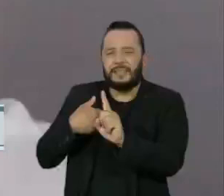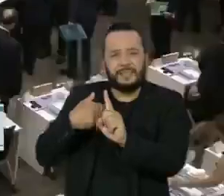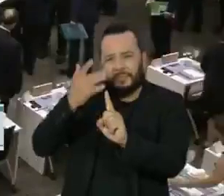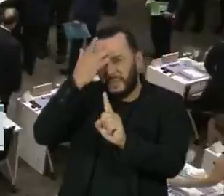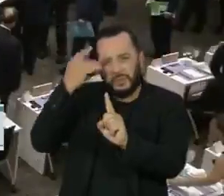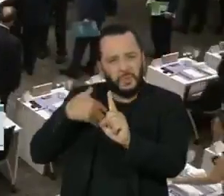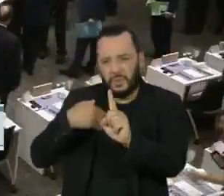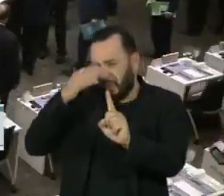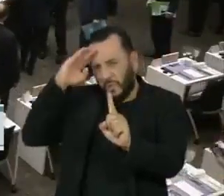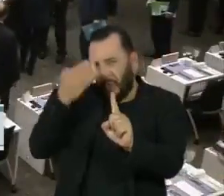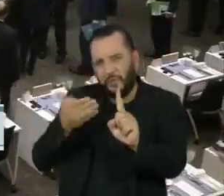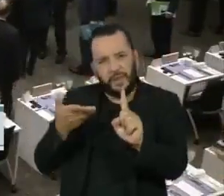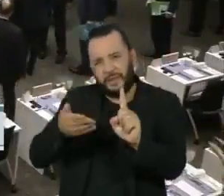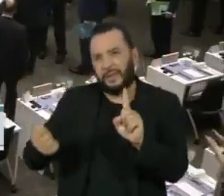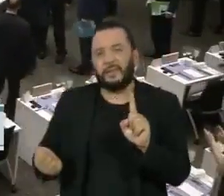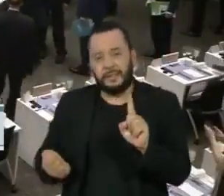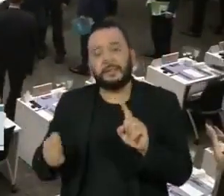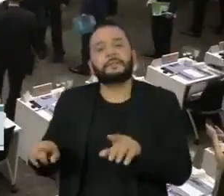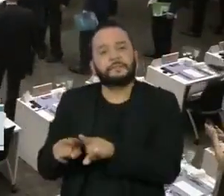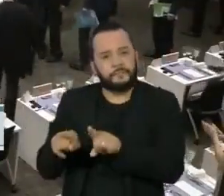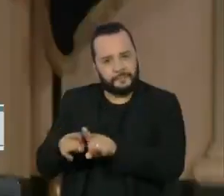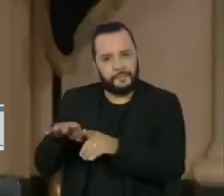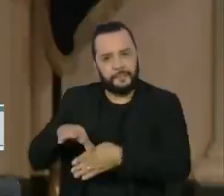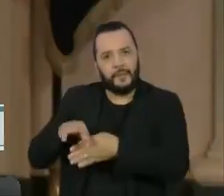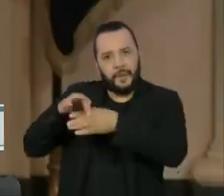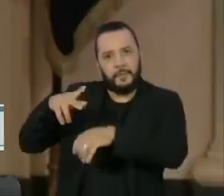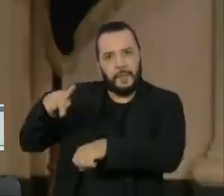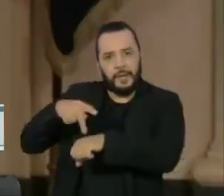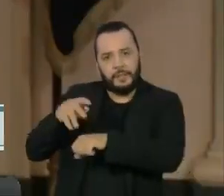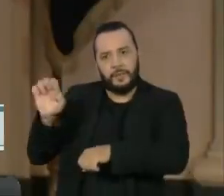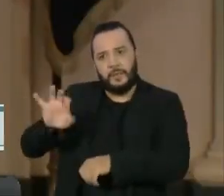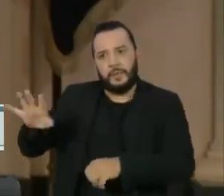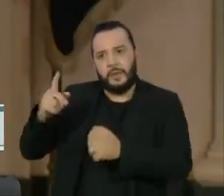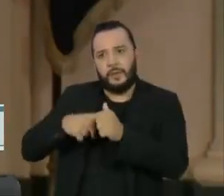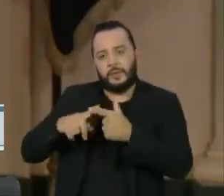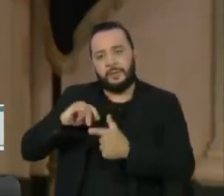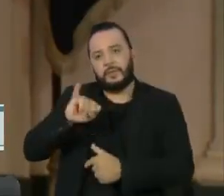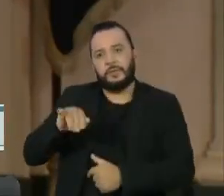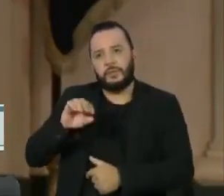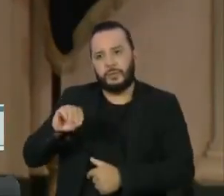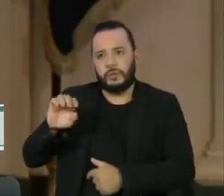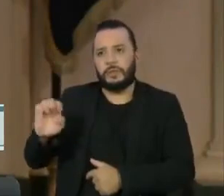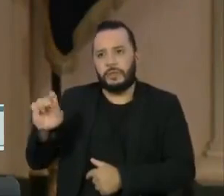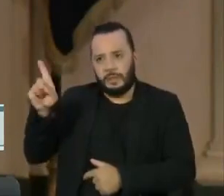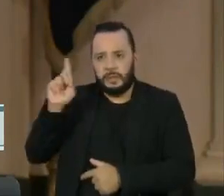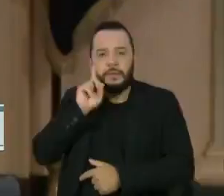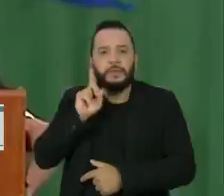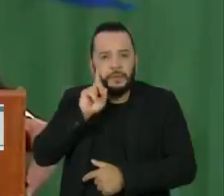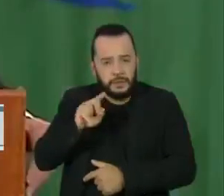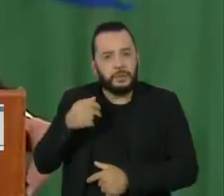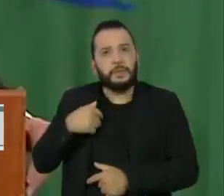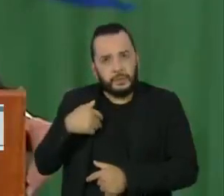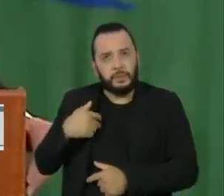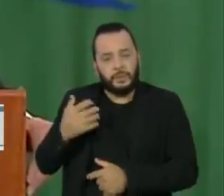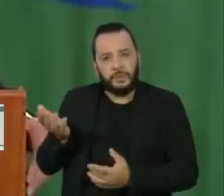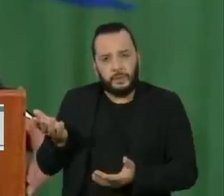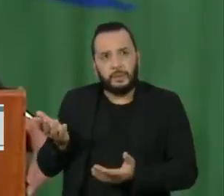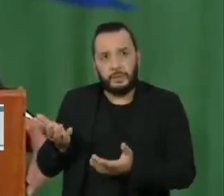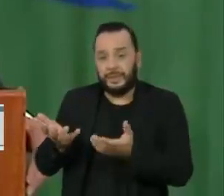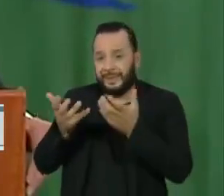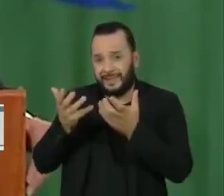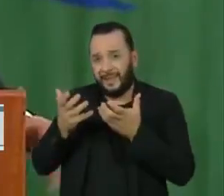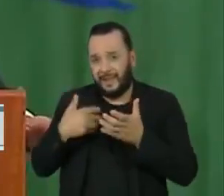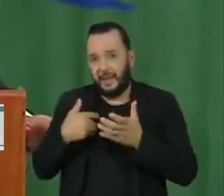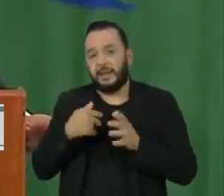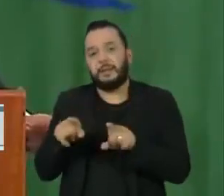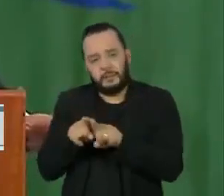menor ainda. E as lideranças dos países europeus e o Joe Biden nos Estados Unidos têm, inclusive, buscado se distanciar em alguma medida,